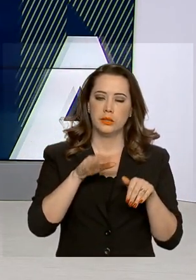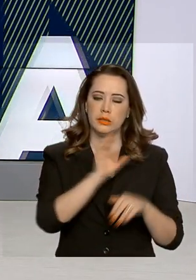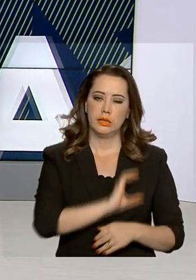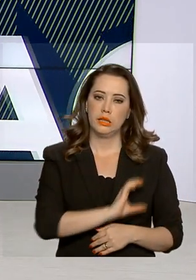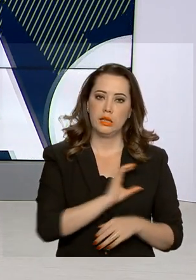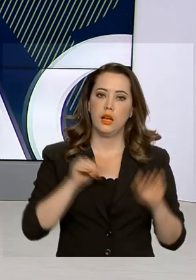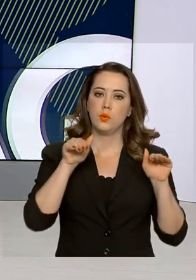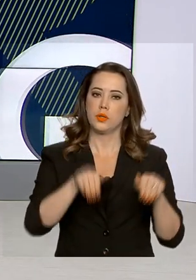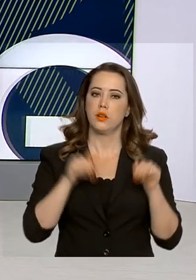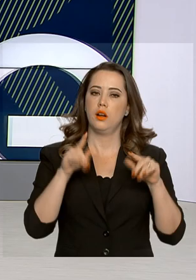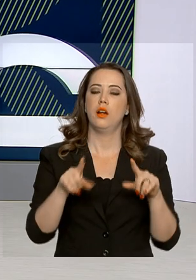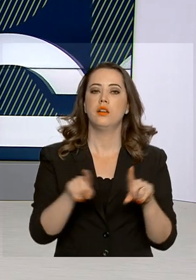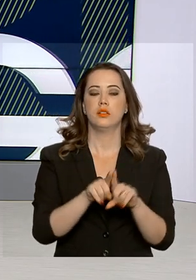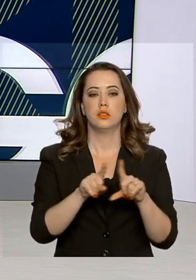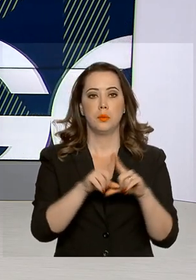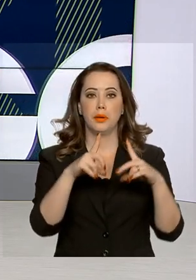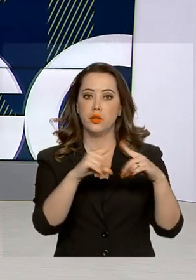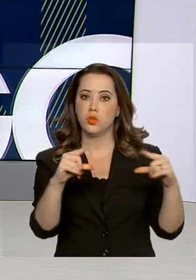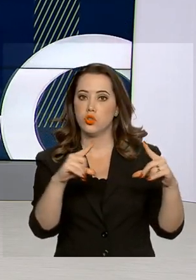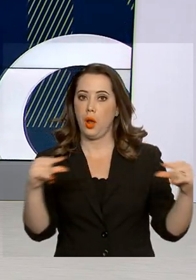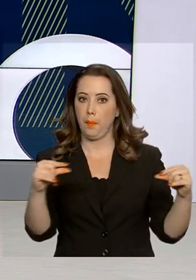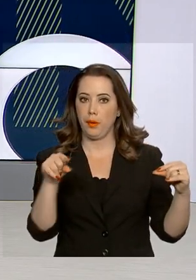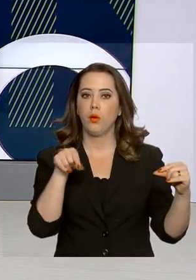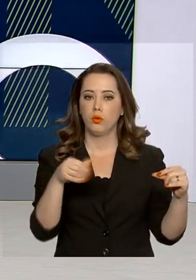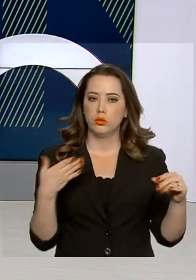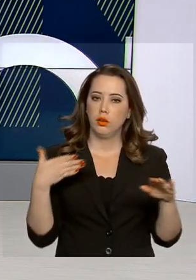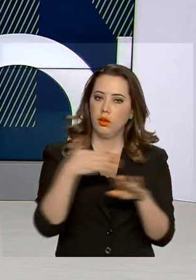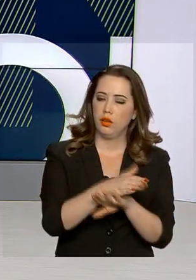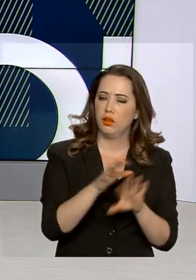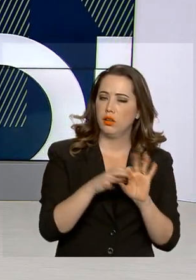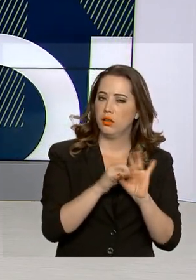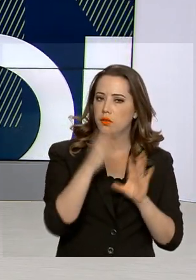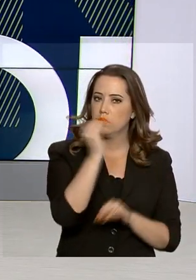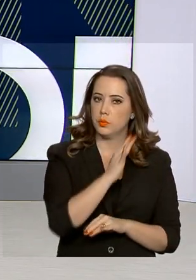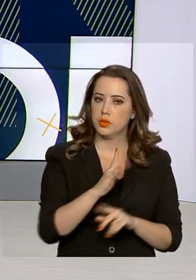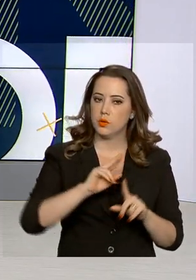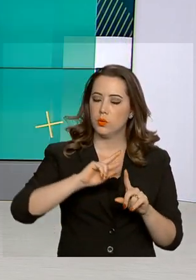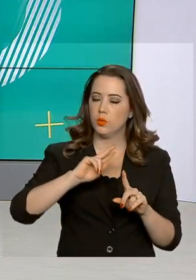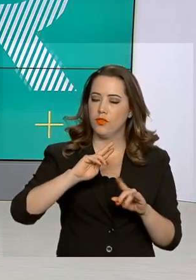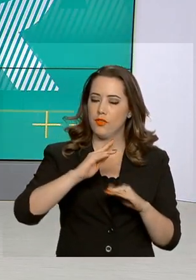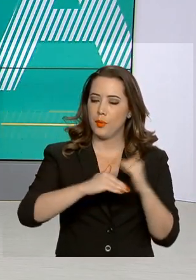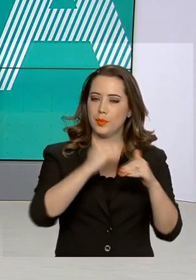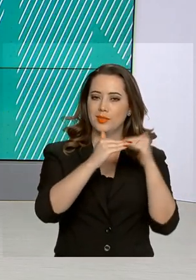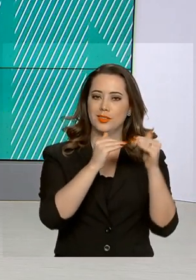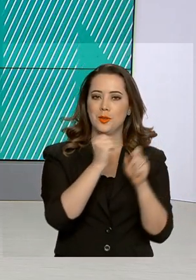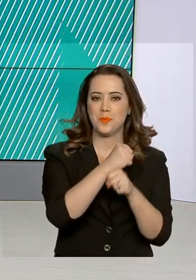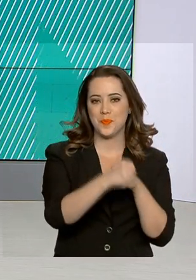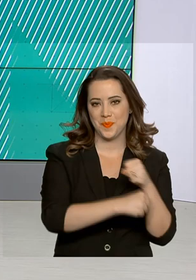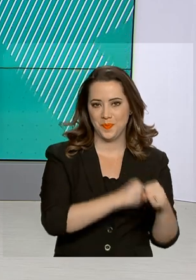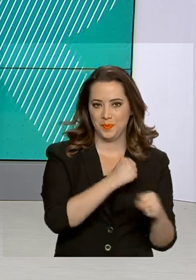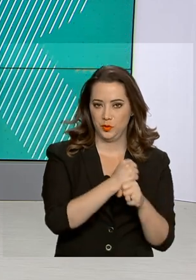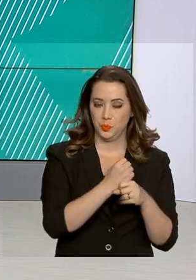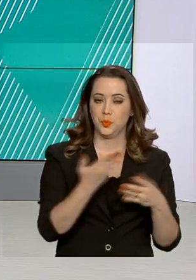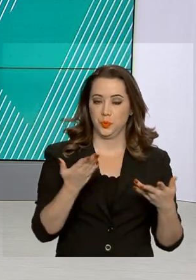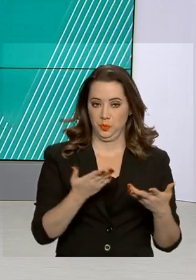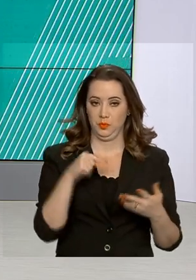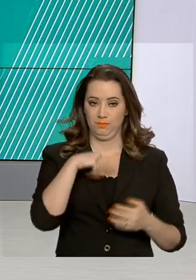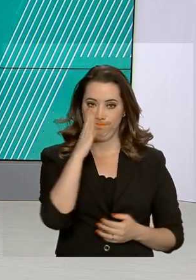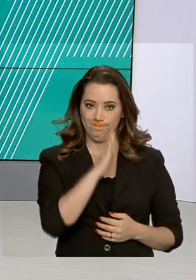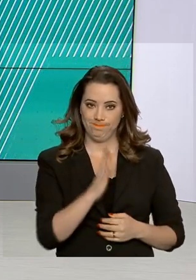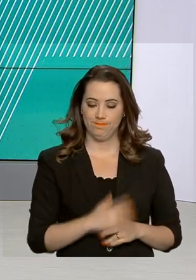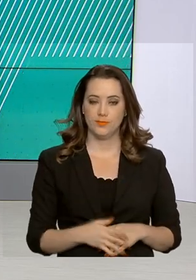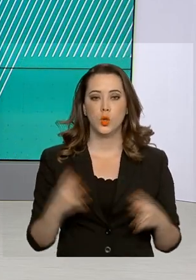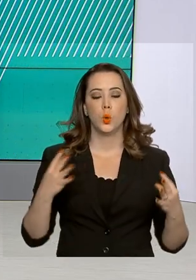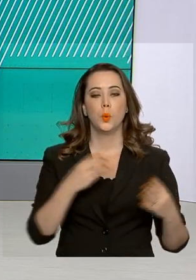Austrália e Japão que tem isenção de visto para o Brasil vai aumentar no ano que vem aqui no país. O ministro do turismo conversou hoje com nossa